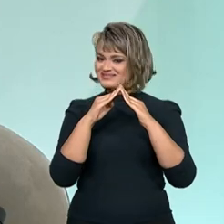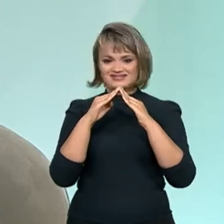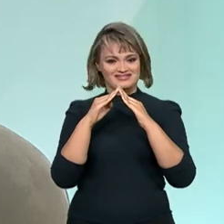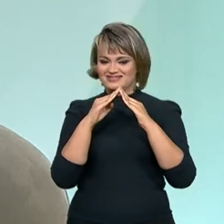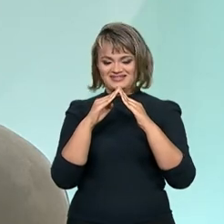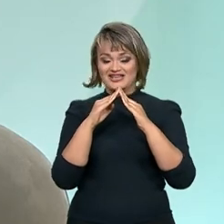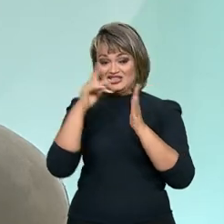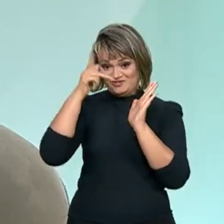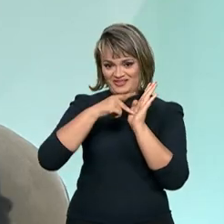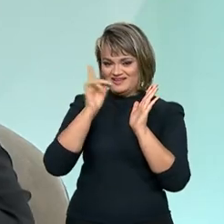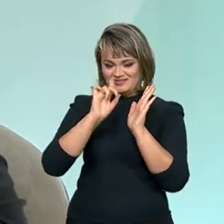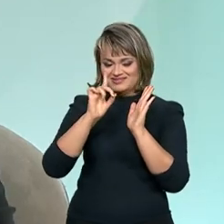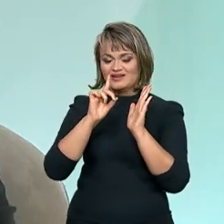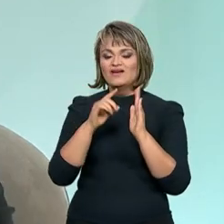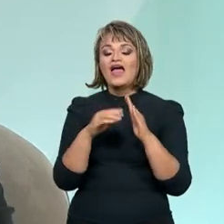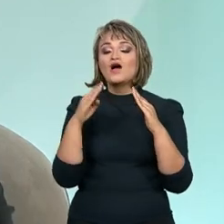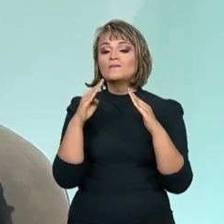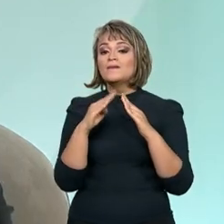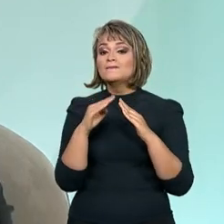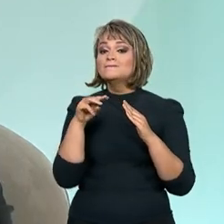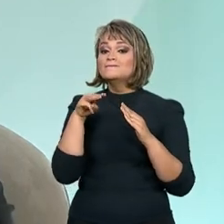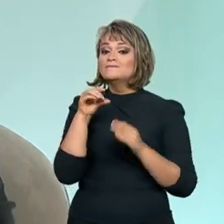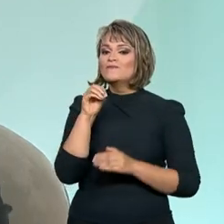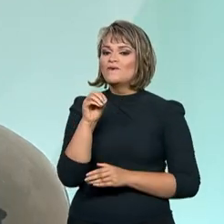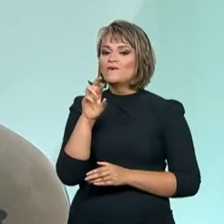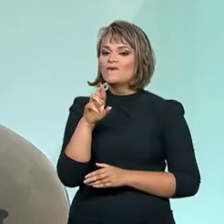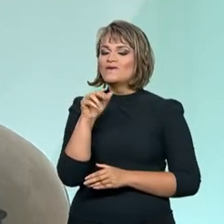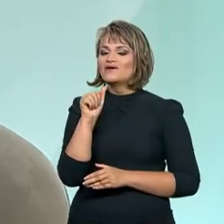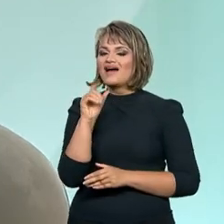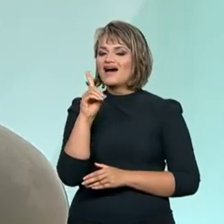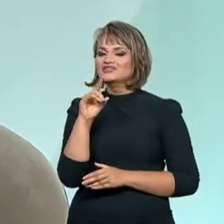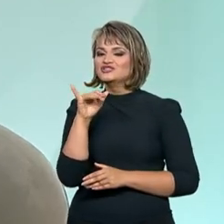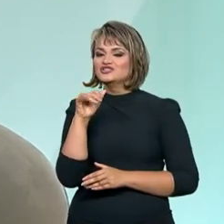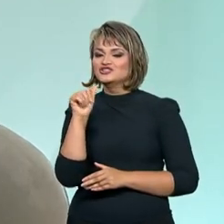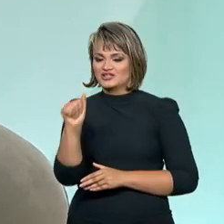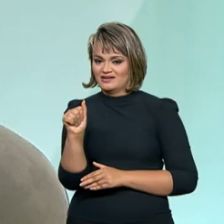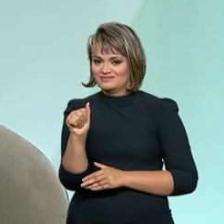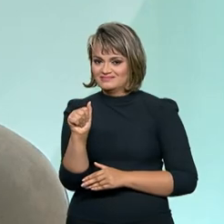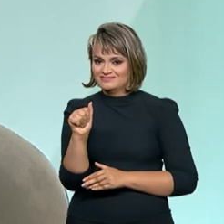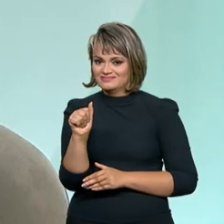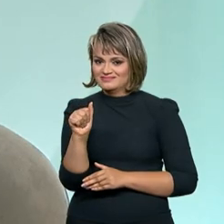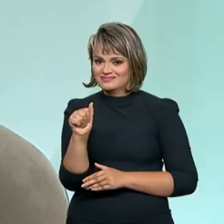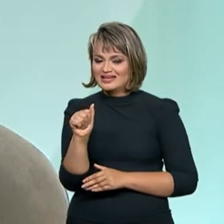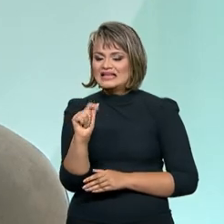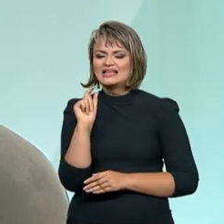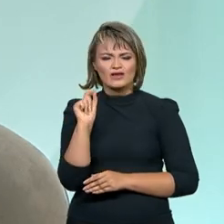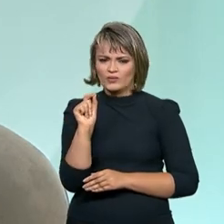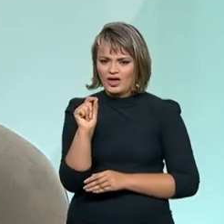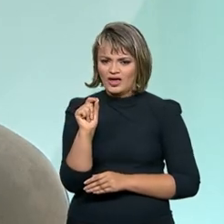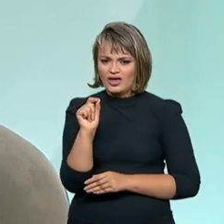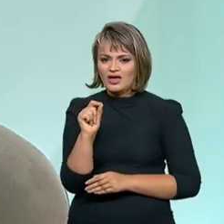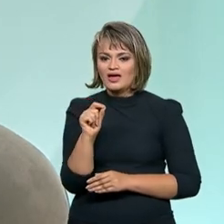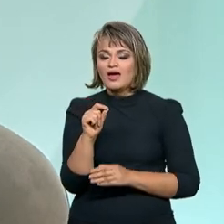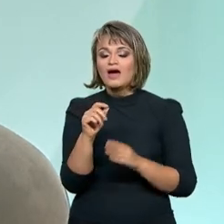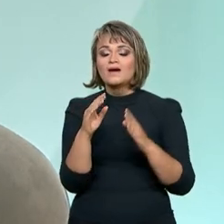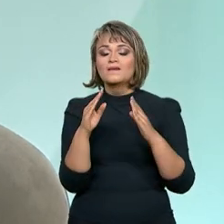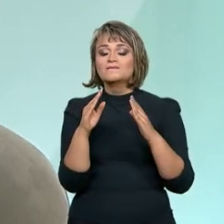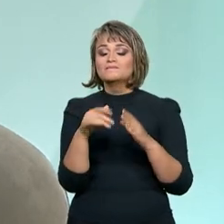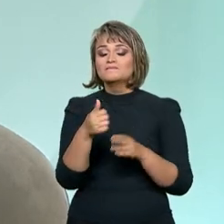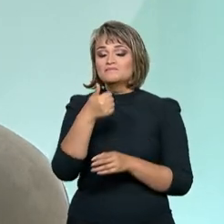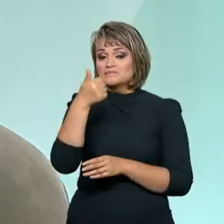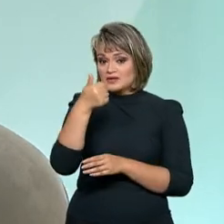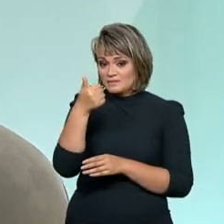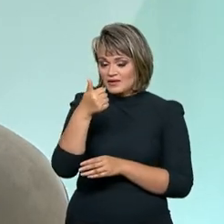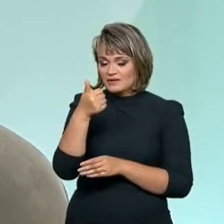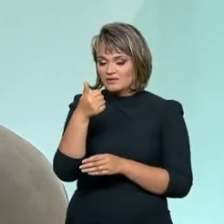metodologia internacionalmente reconhecida que se chama Housing First, que significa moradia primeiro para a